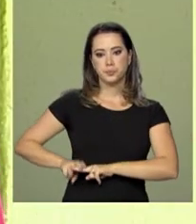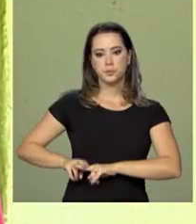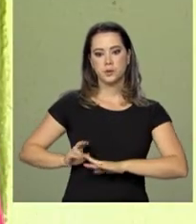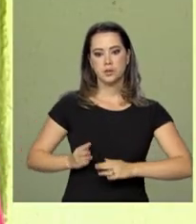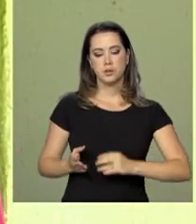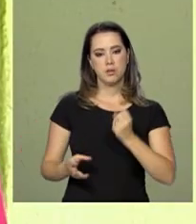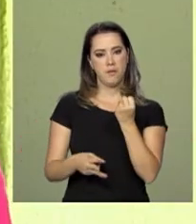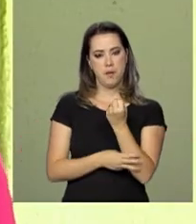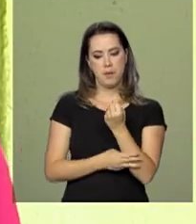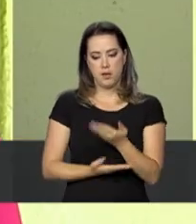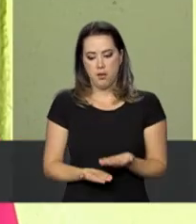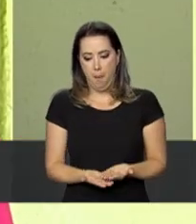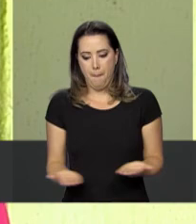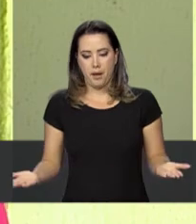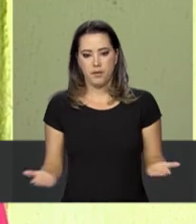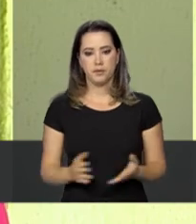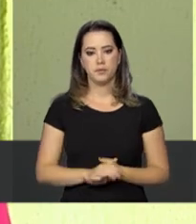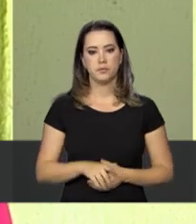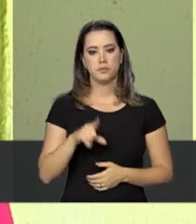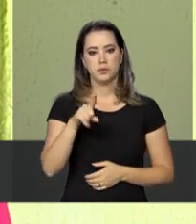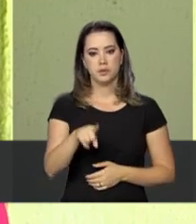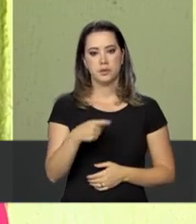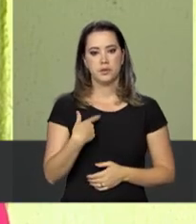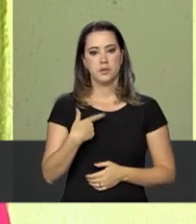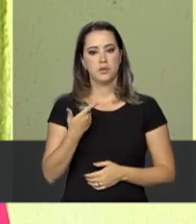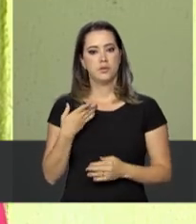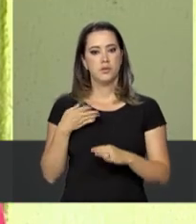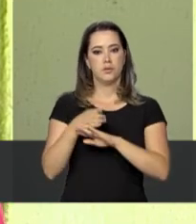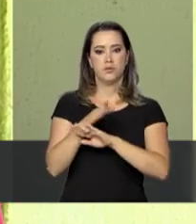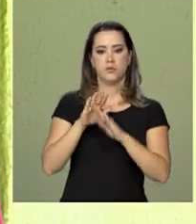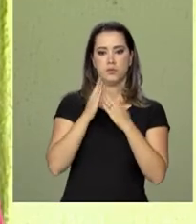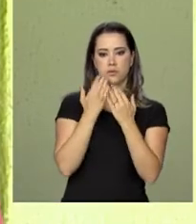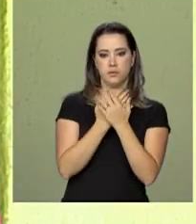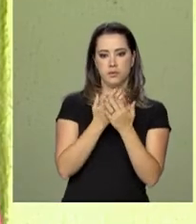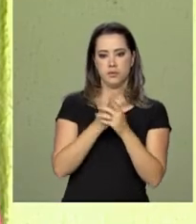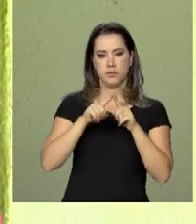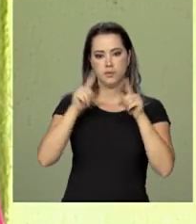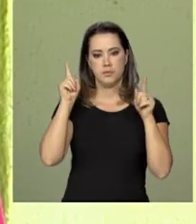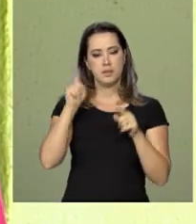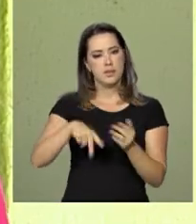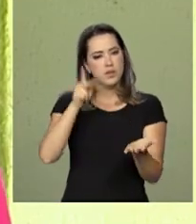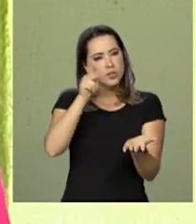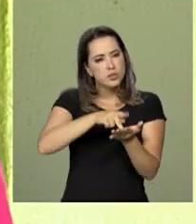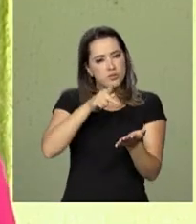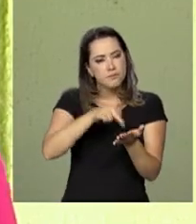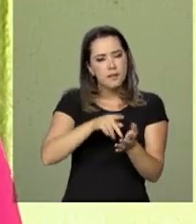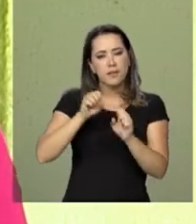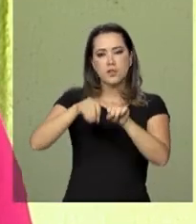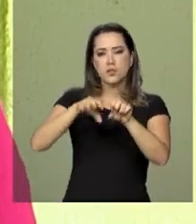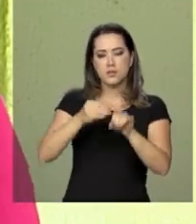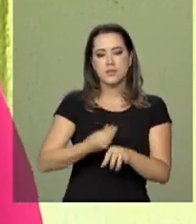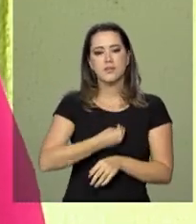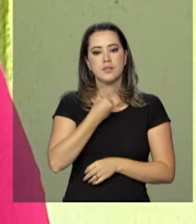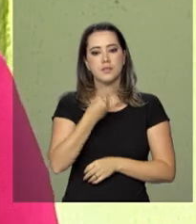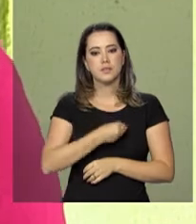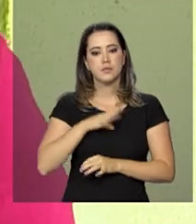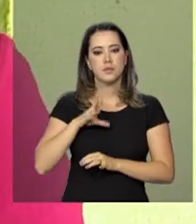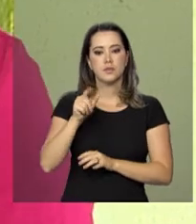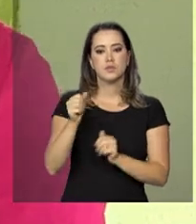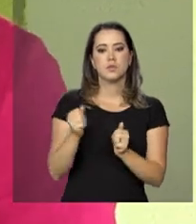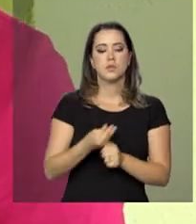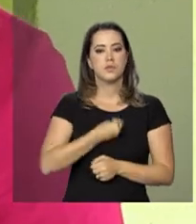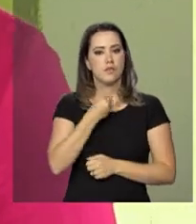frequentou a escola, mas sua vitalidade, sua força são verdadeiras lições de vida para todos que convivem com ela.